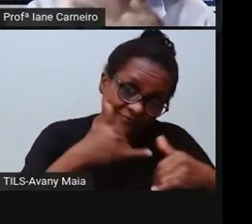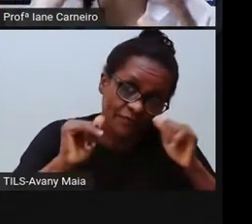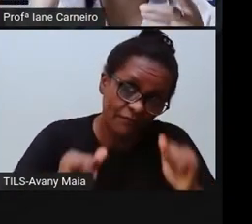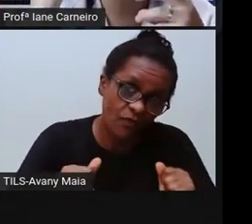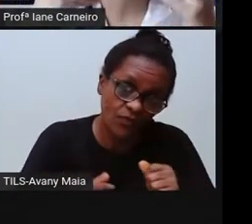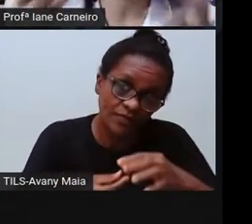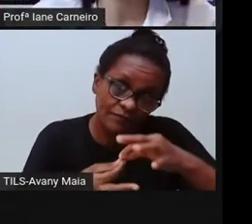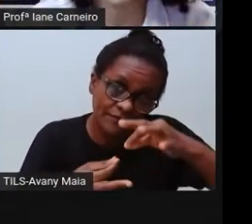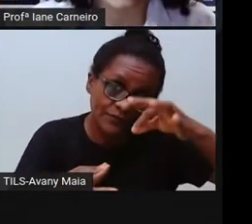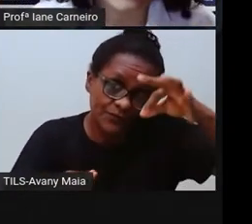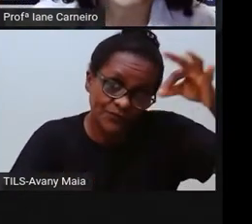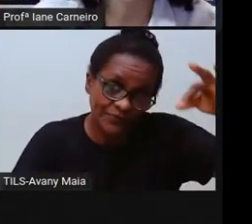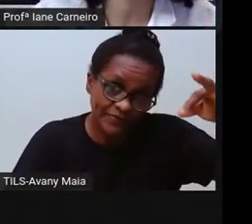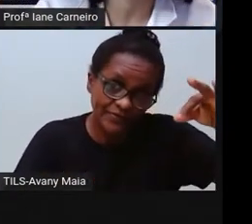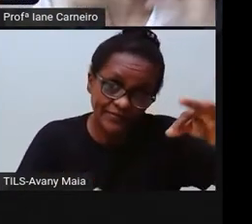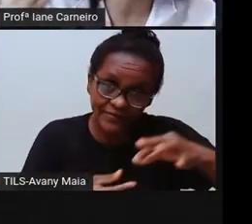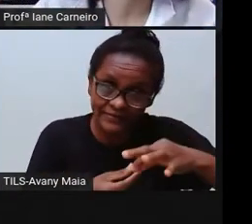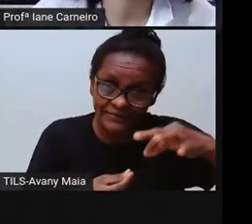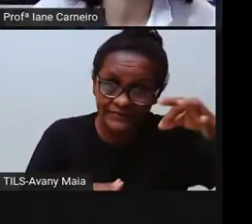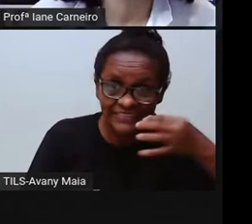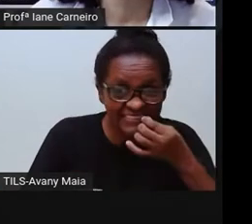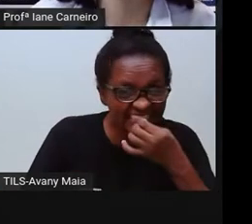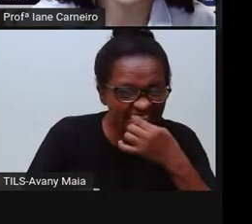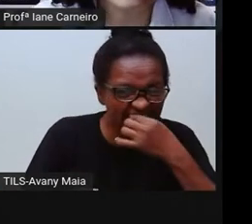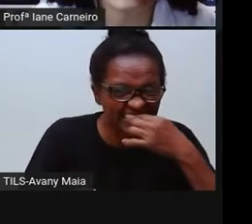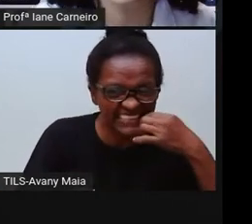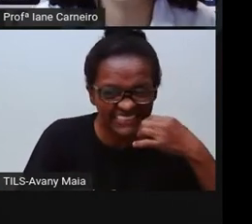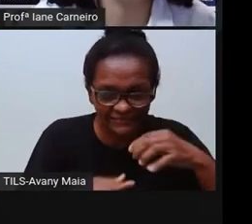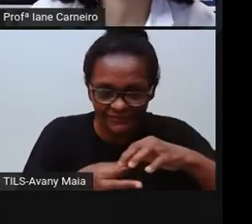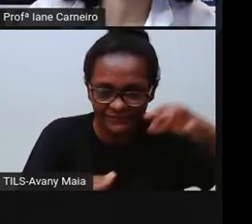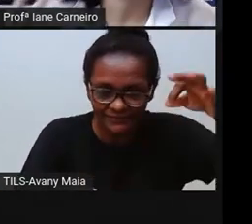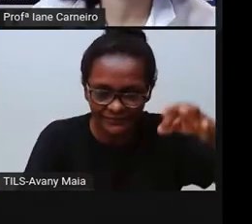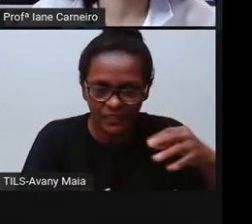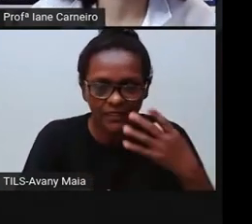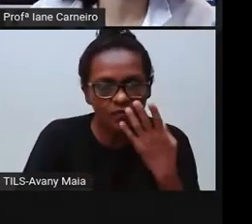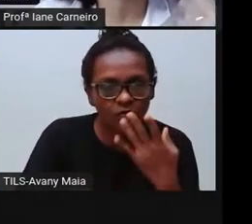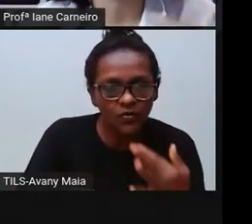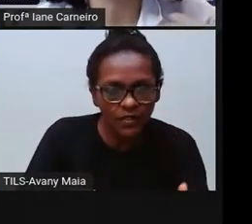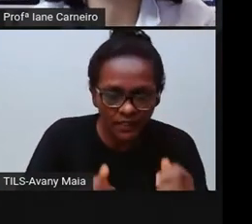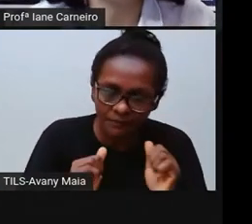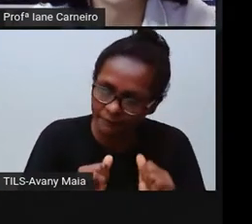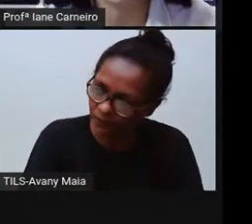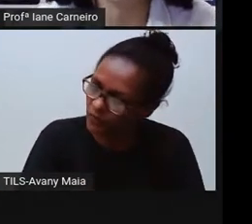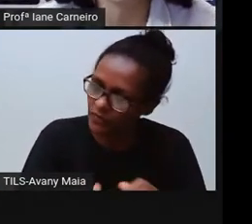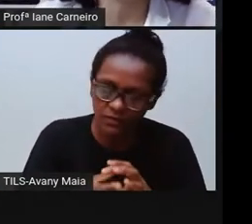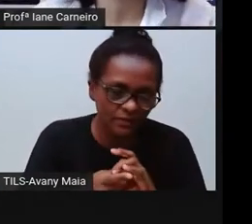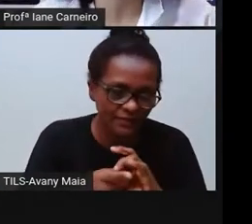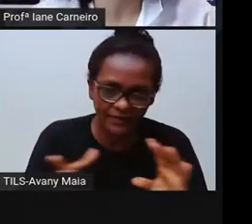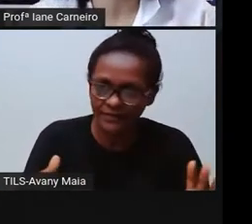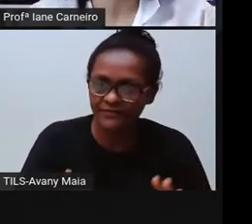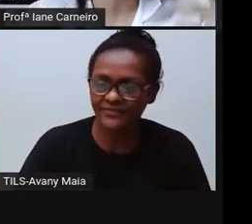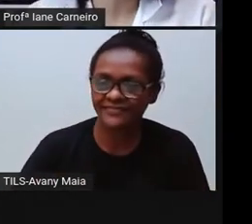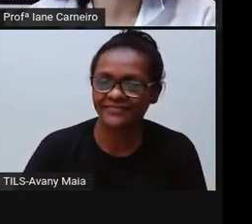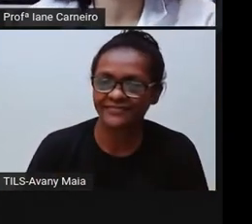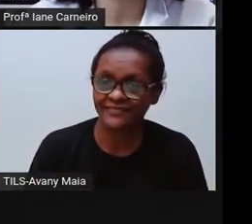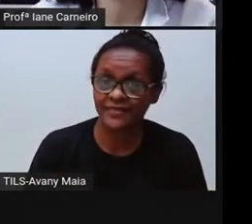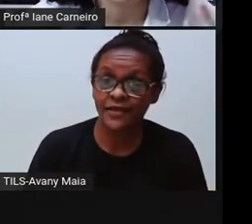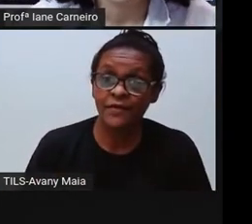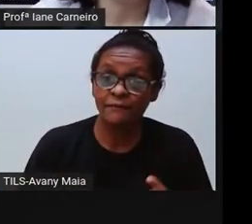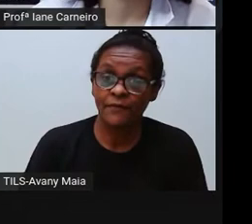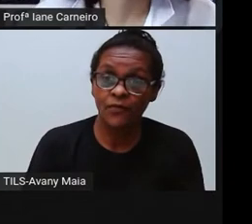né? Você pode pintar o seu palito e fazer o seu brinquedo. Então, a gente pode ver que os brinquedos antigos, né? Eles são muito